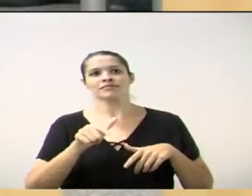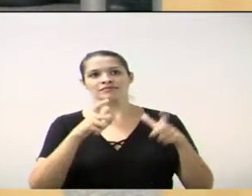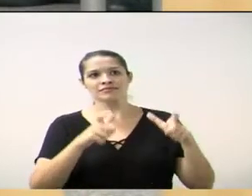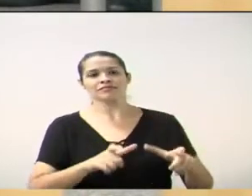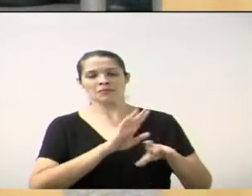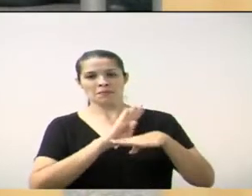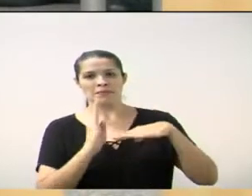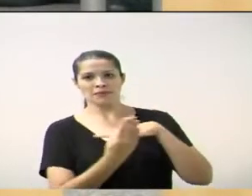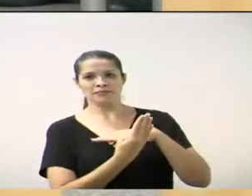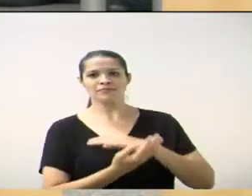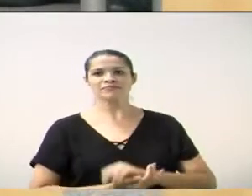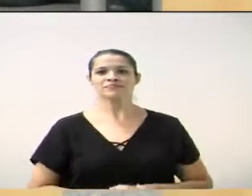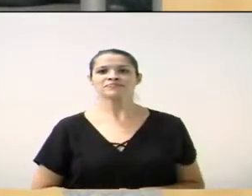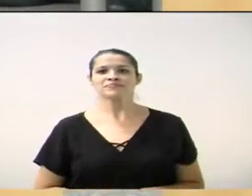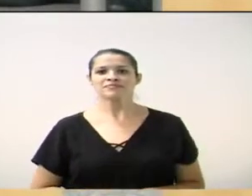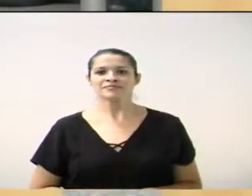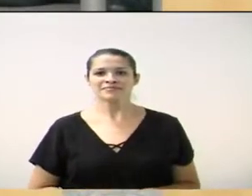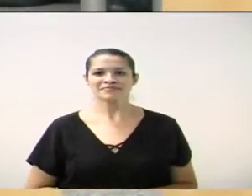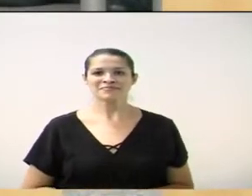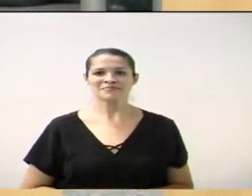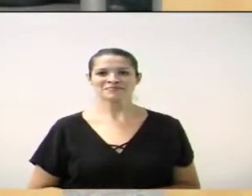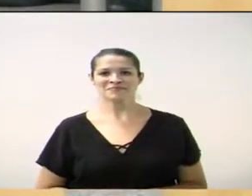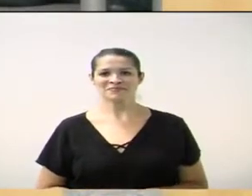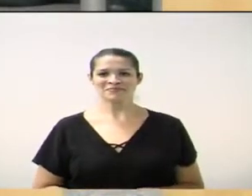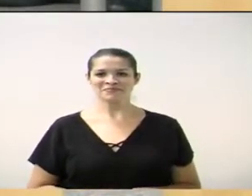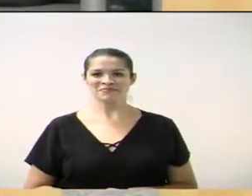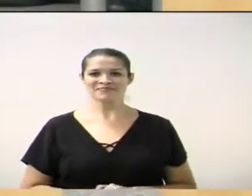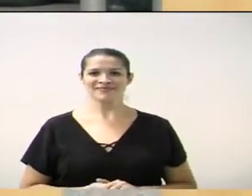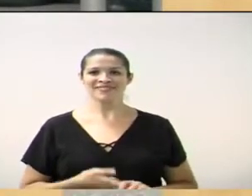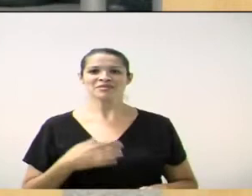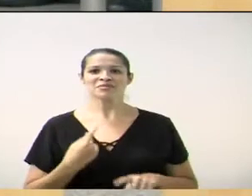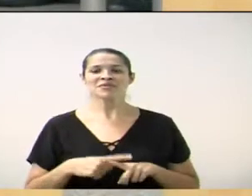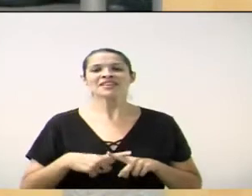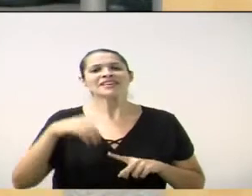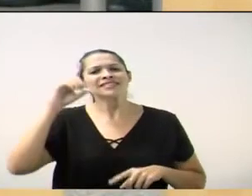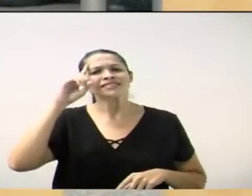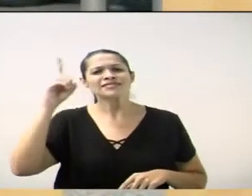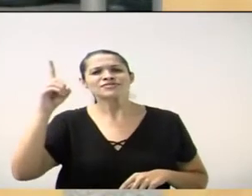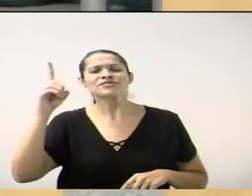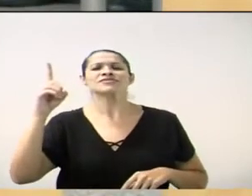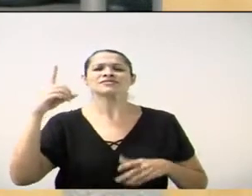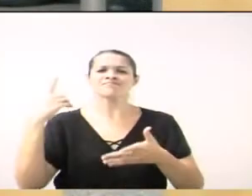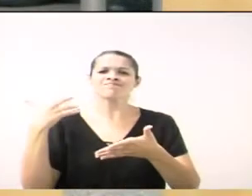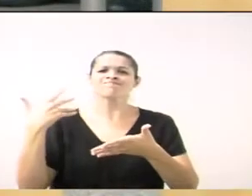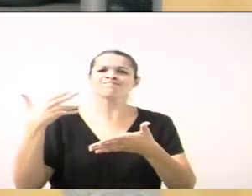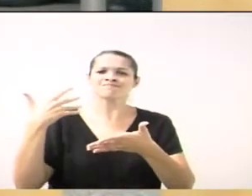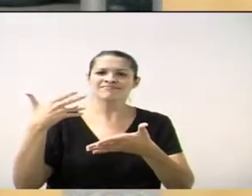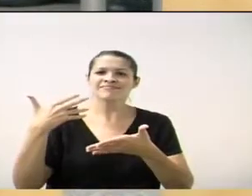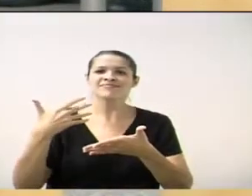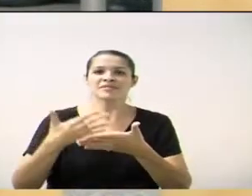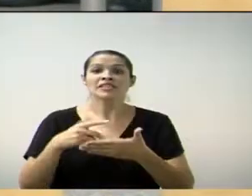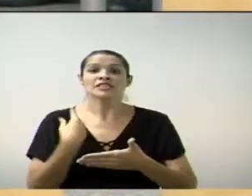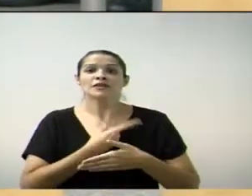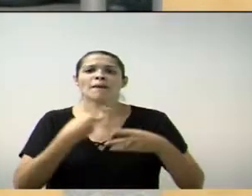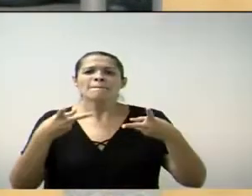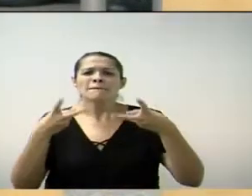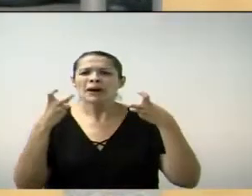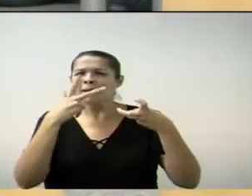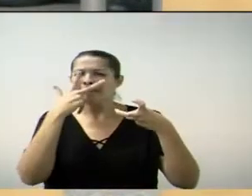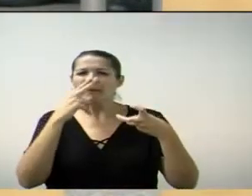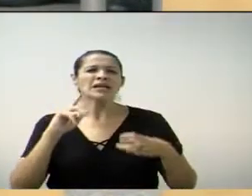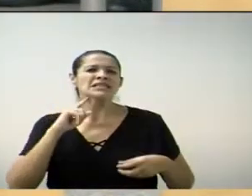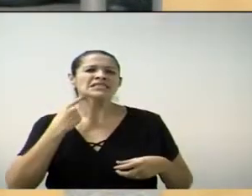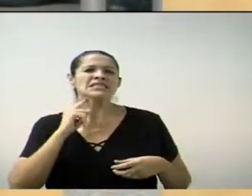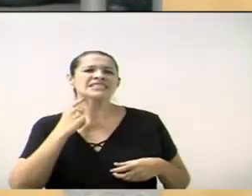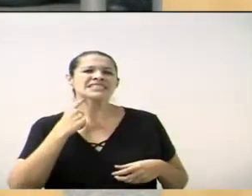E, realmente, a cada dia que passa, a gente percebe um acúmulo de lixo do outro